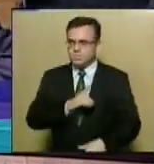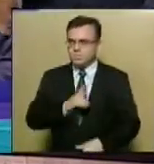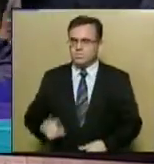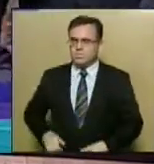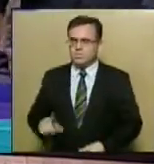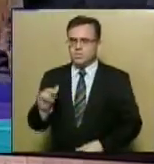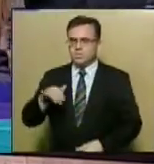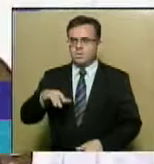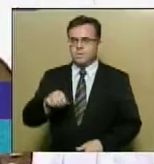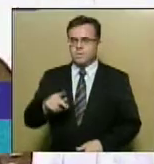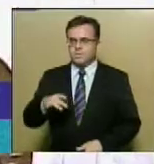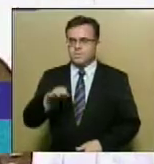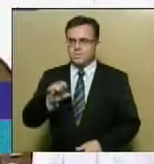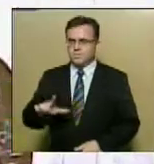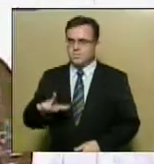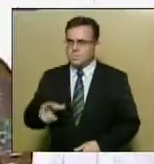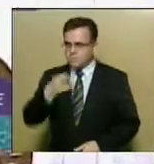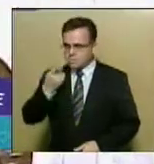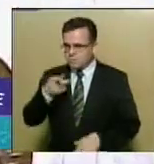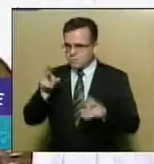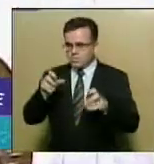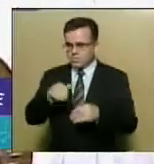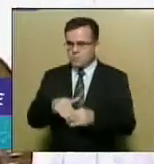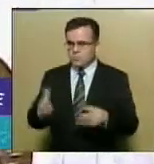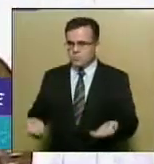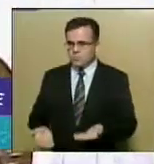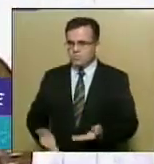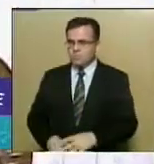expediente. Cadê o...